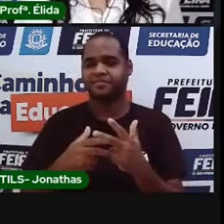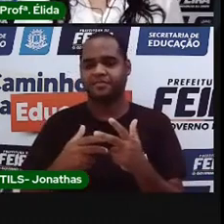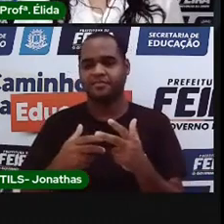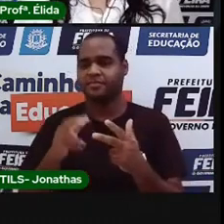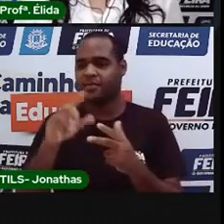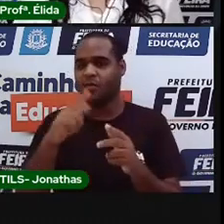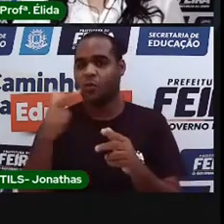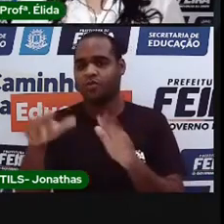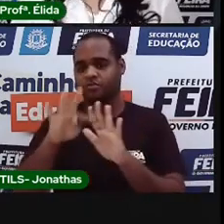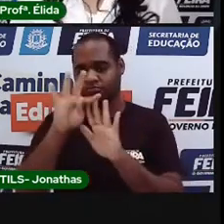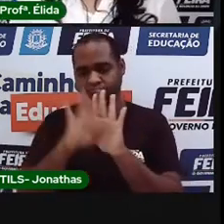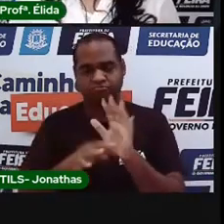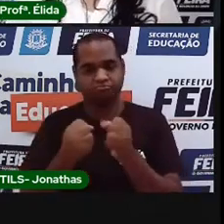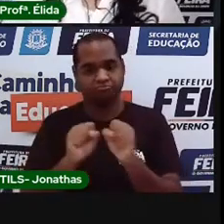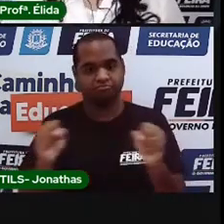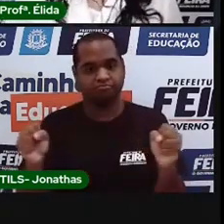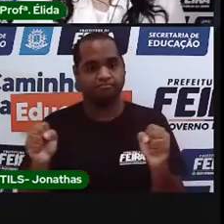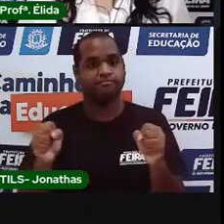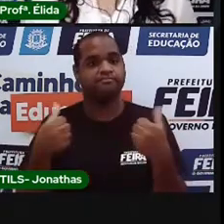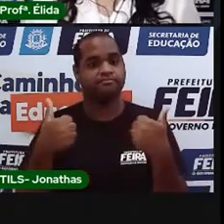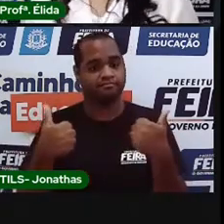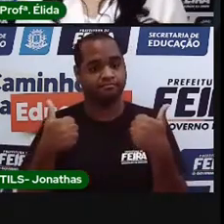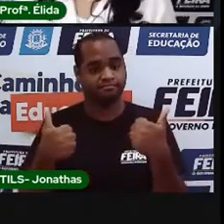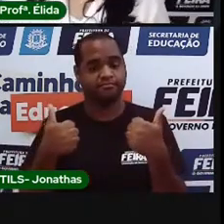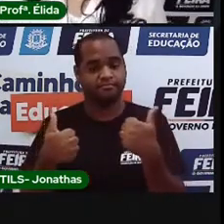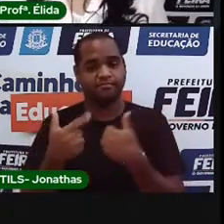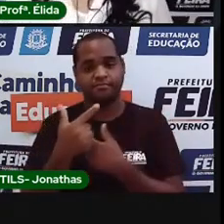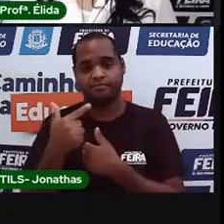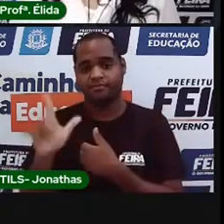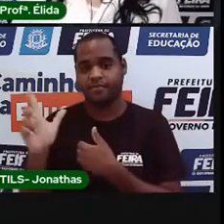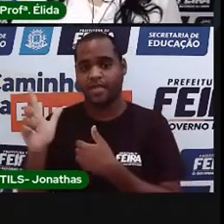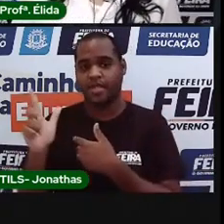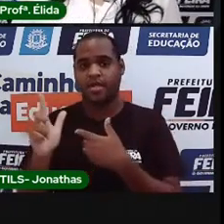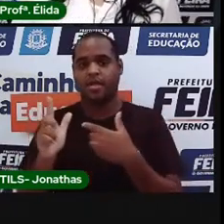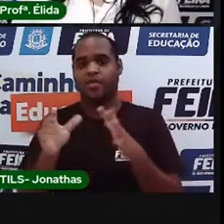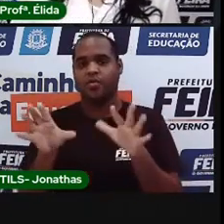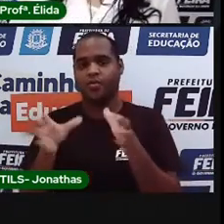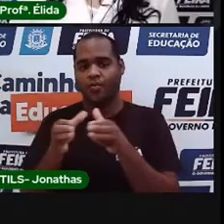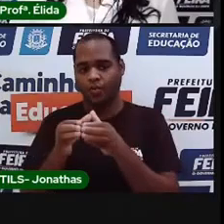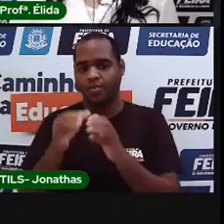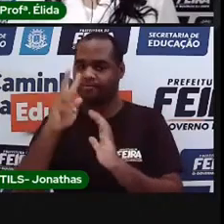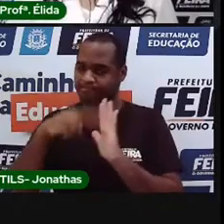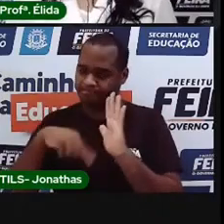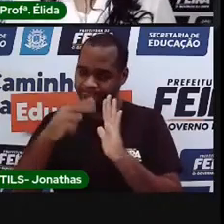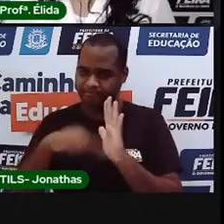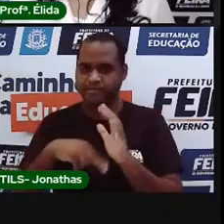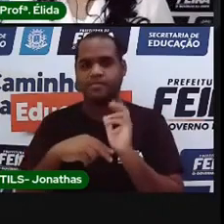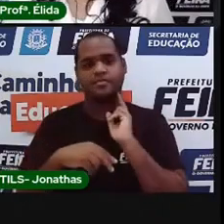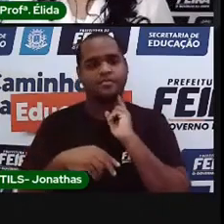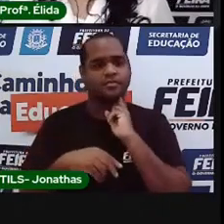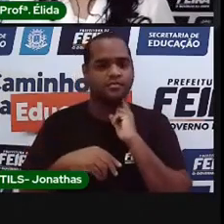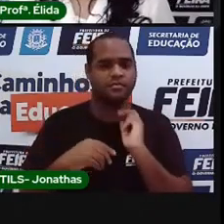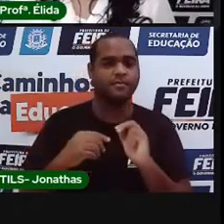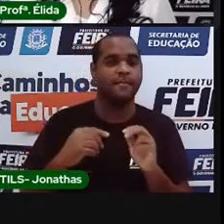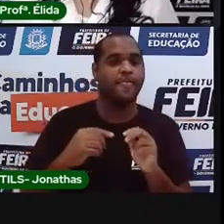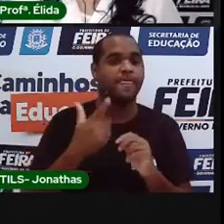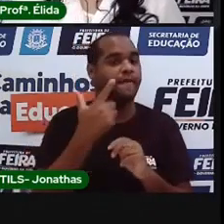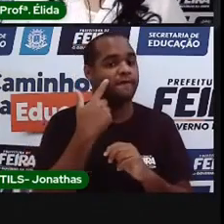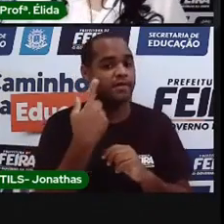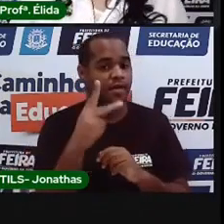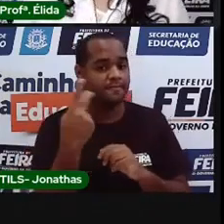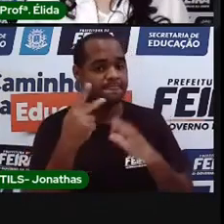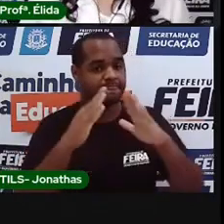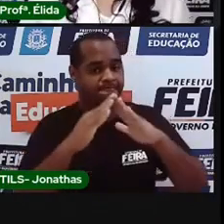textos grandes. Vamos praticar no nosso clubinho de leitura. Um cantinho na sua casa,